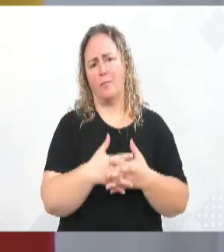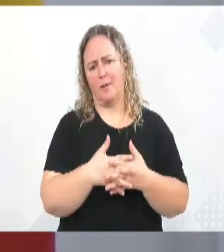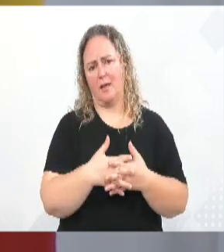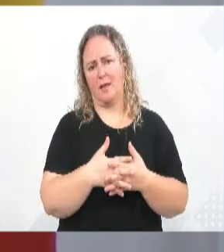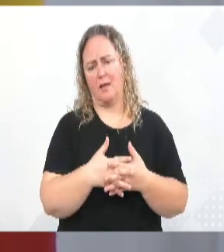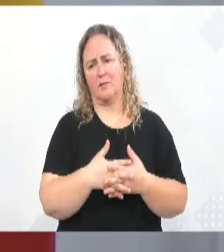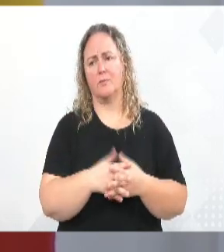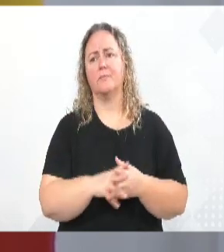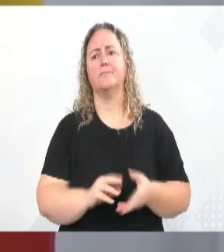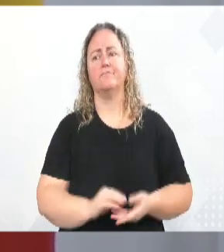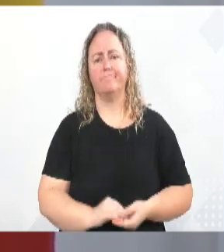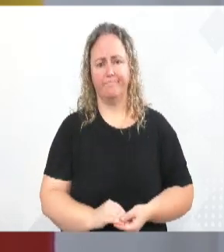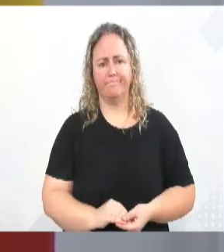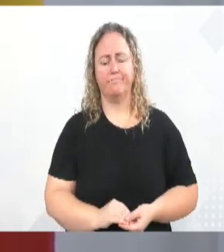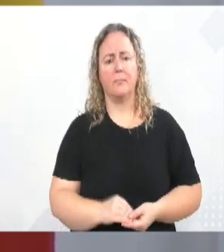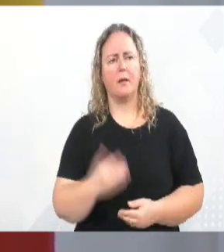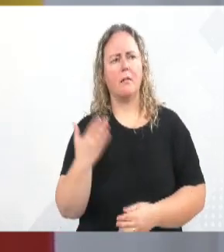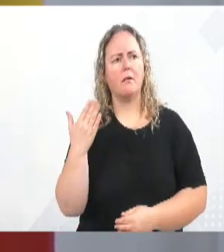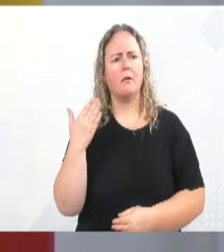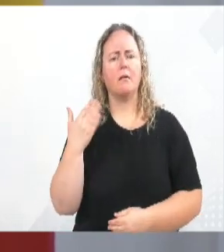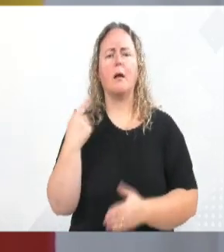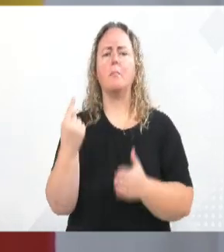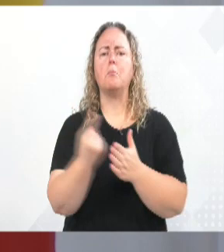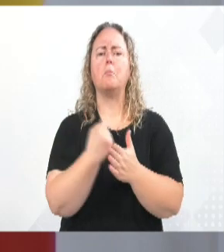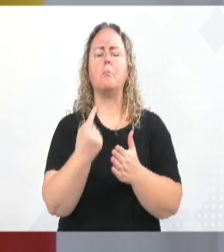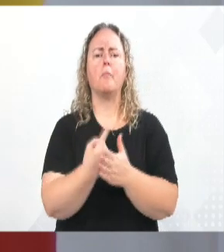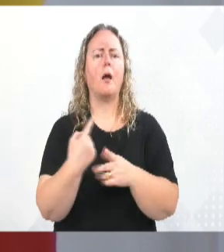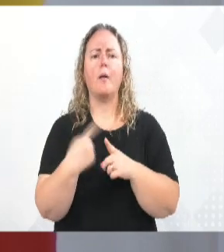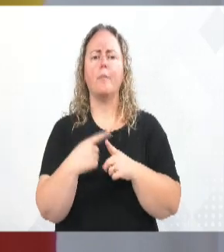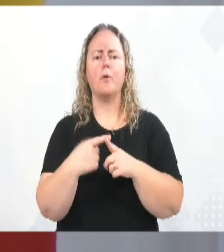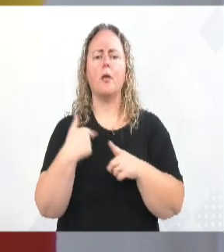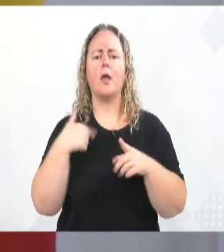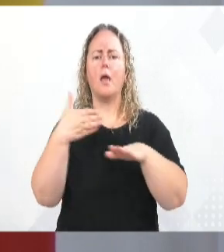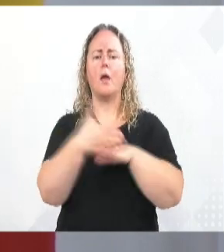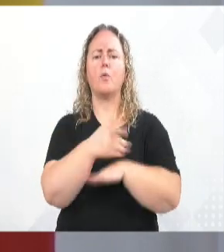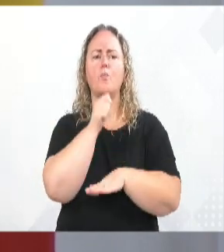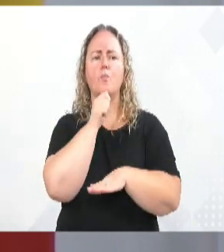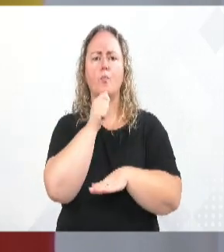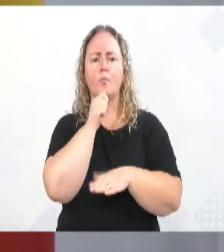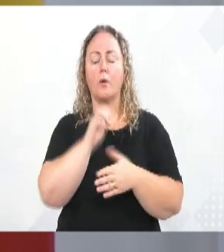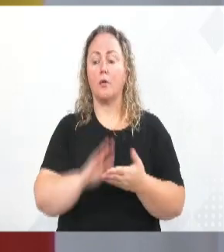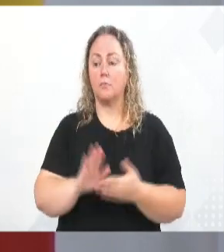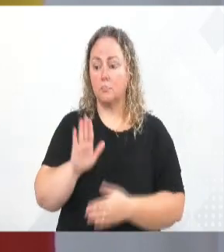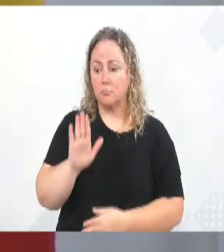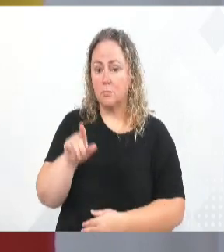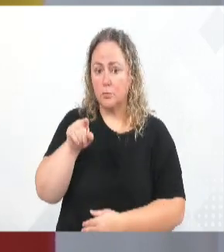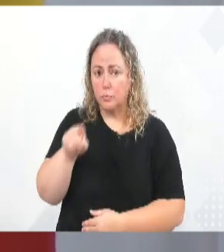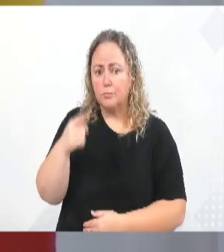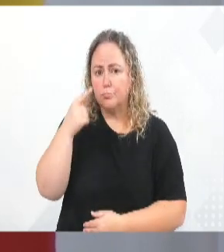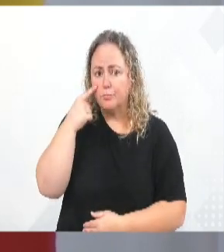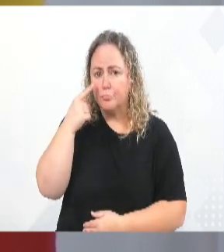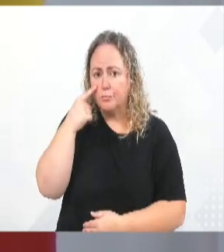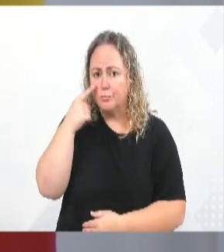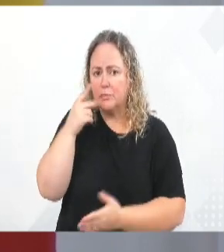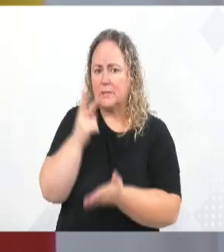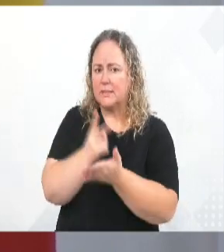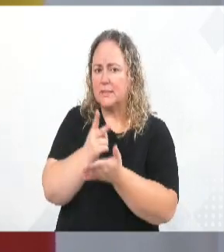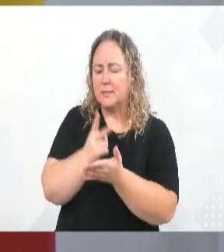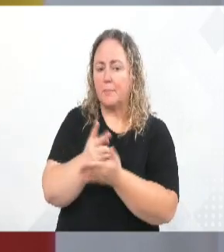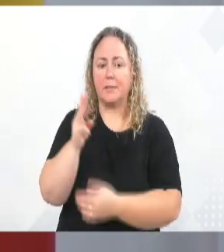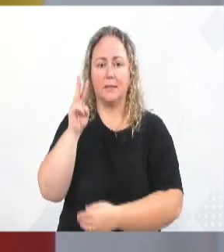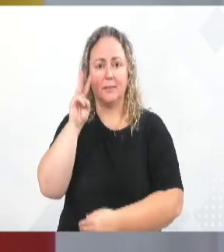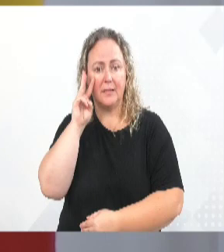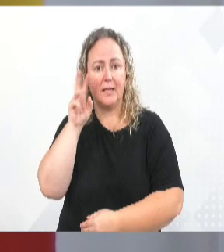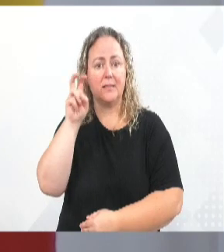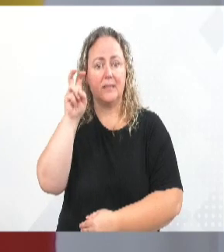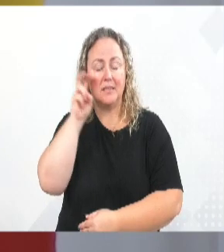dia eu fui questionado por uma pessoa por que a gente não estava no evento. Eu falei, eu não estou no evento, porque se o senhor acompanhar, eu todas as terças e quintas, desde que